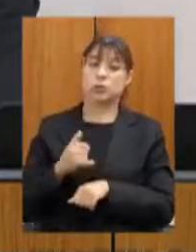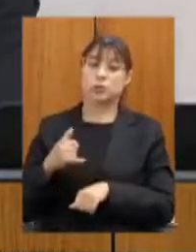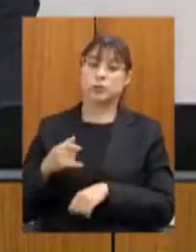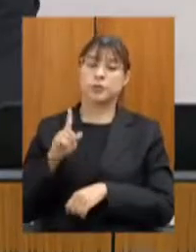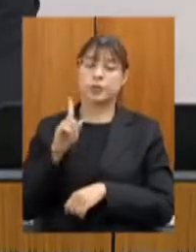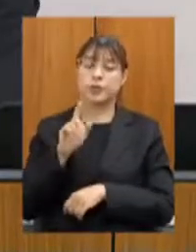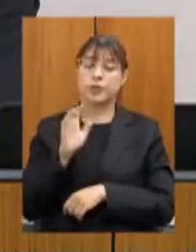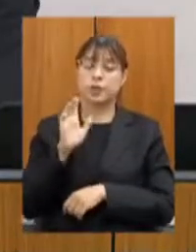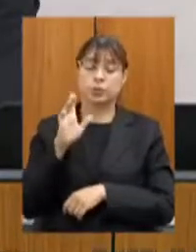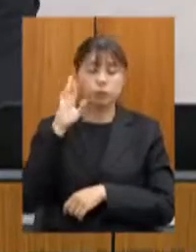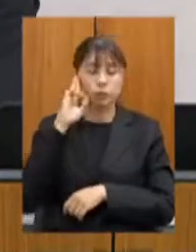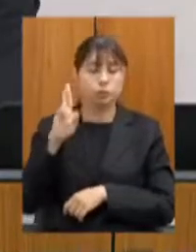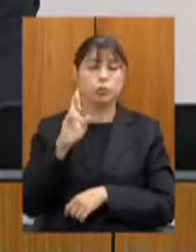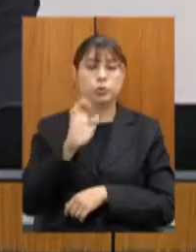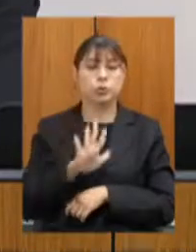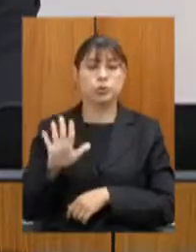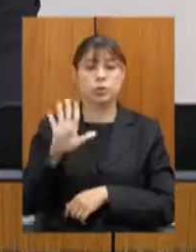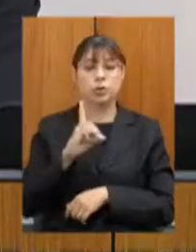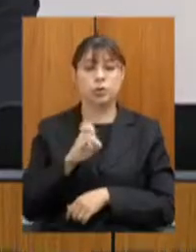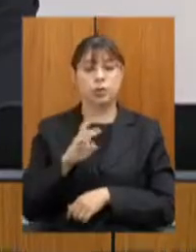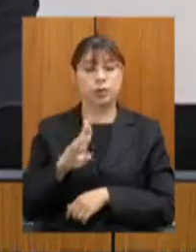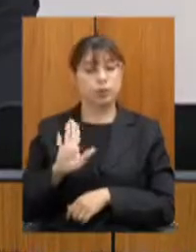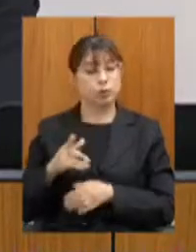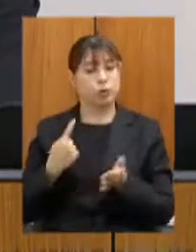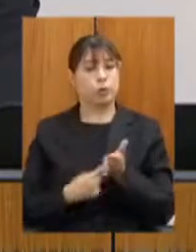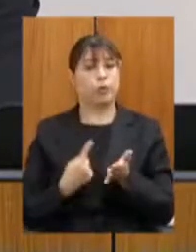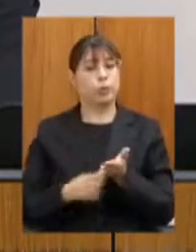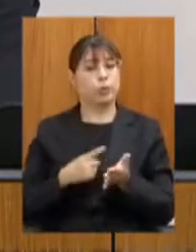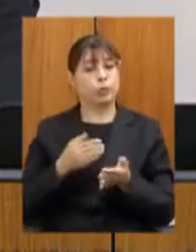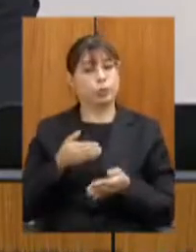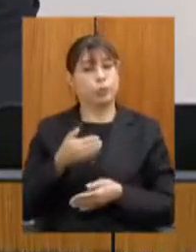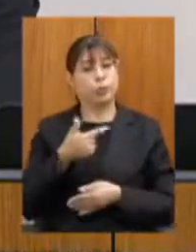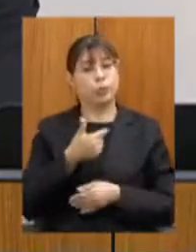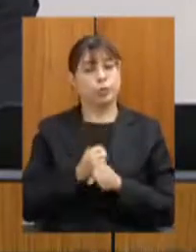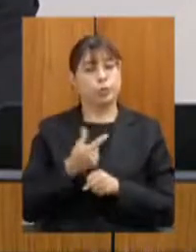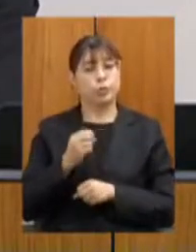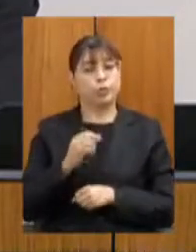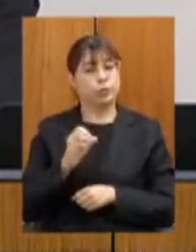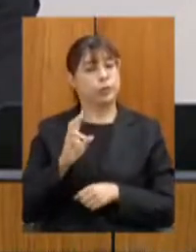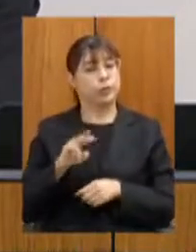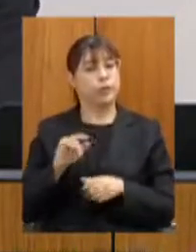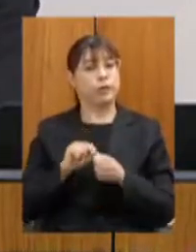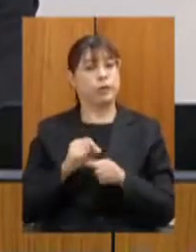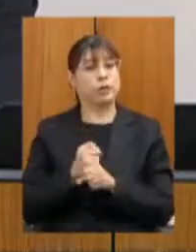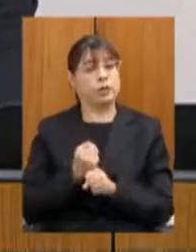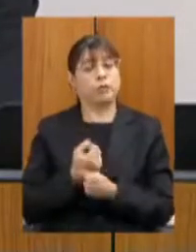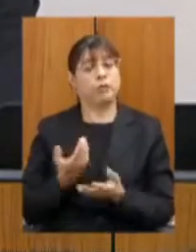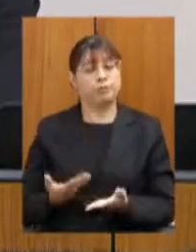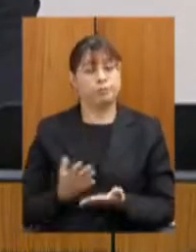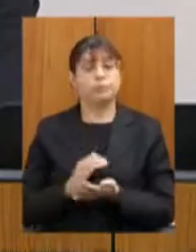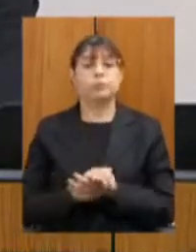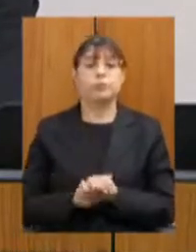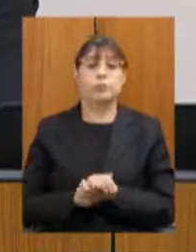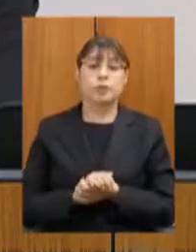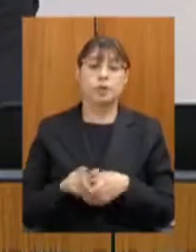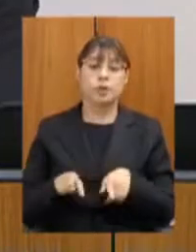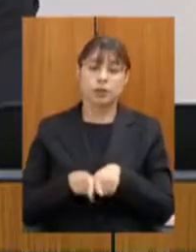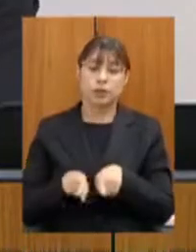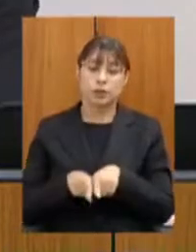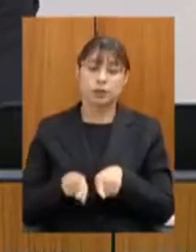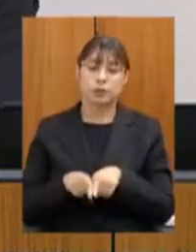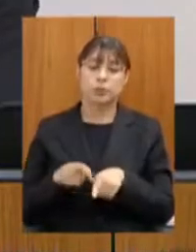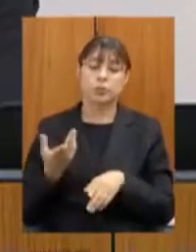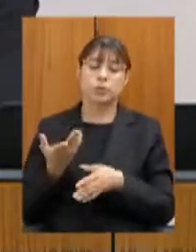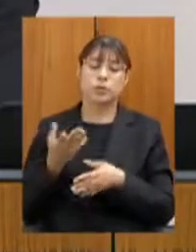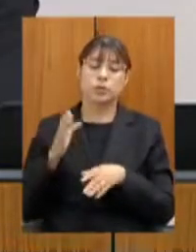Diretor-Geral do DR-MG assumiram o compromisso que em 2020 as referidas obras seriam realizadas saliente-se ainda que a Assembleia Legislativa